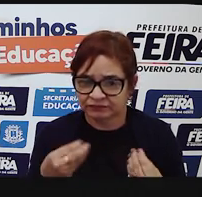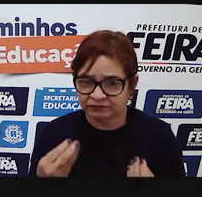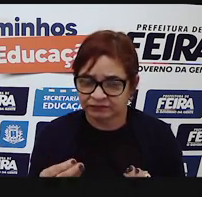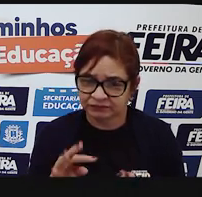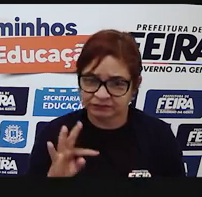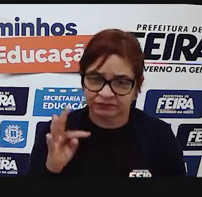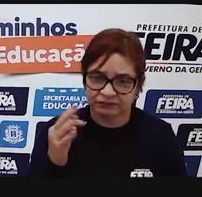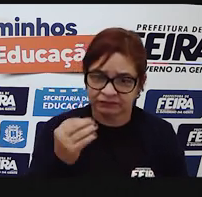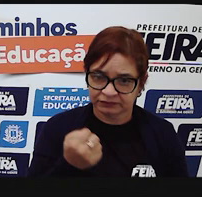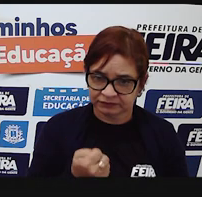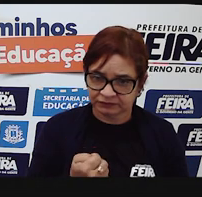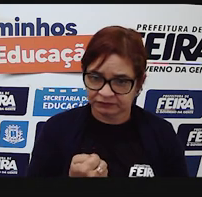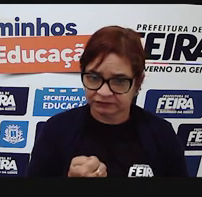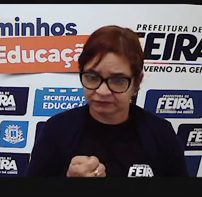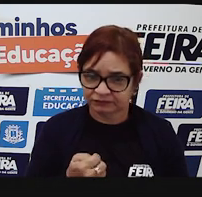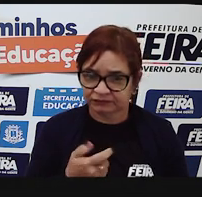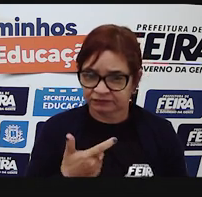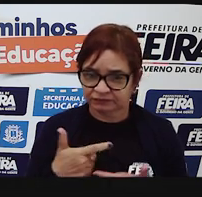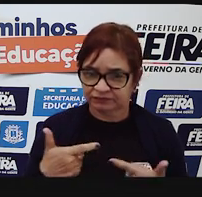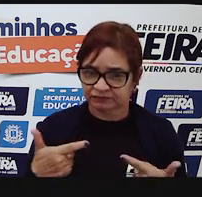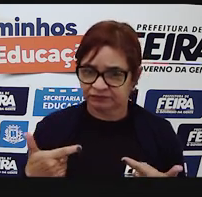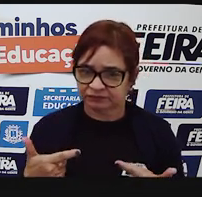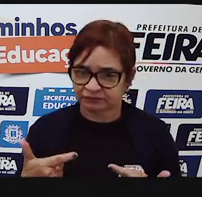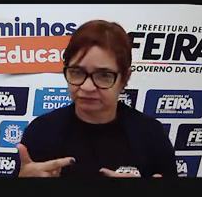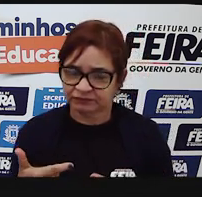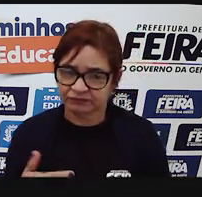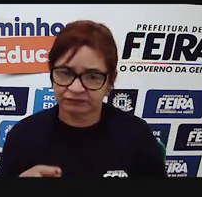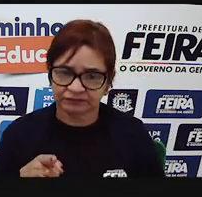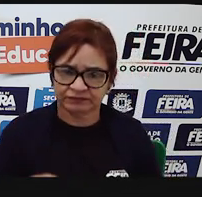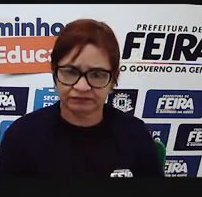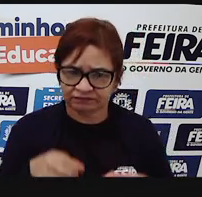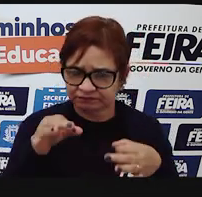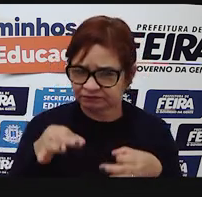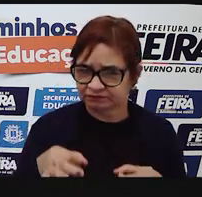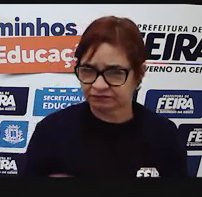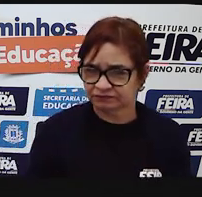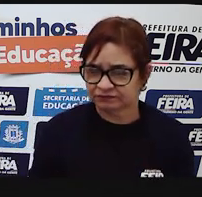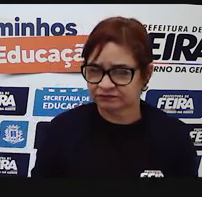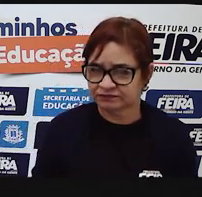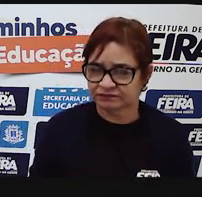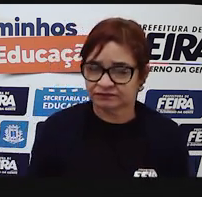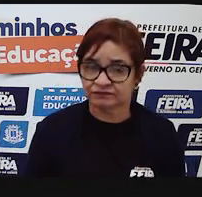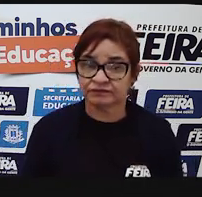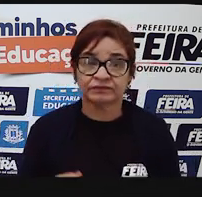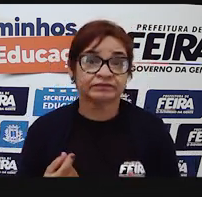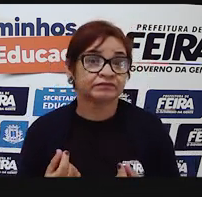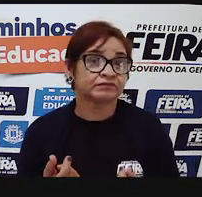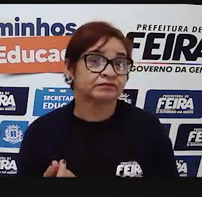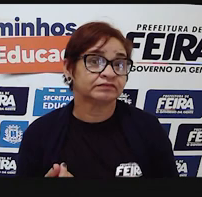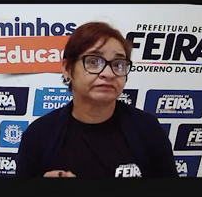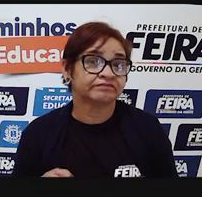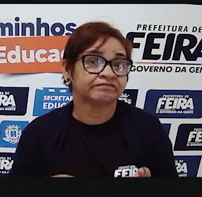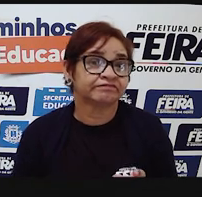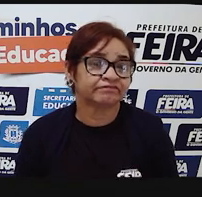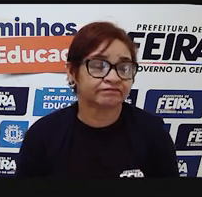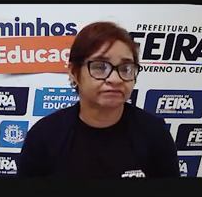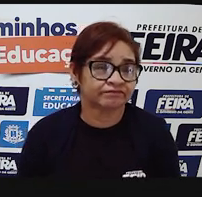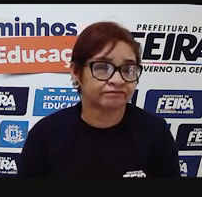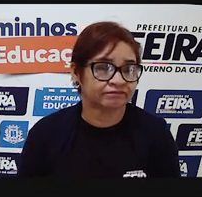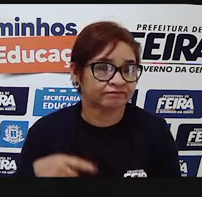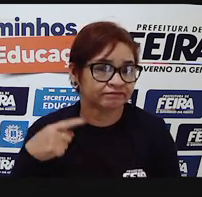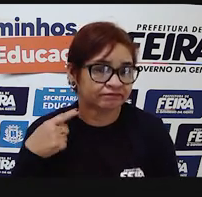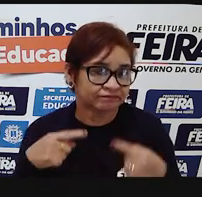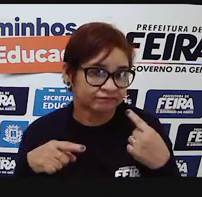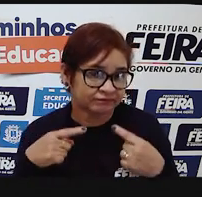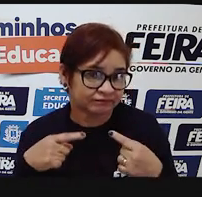rave. Você se julga muito honesto? Diga-me como você pagou pelas músicas do seu MP3.